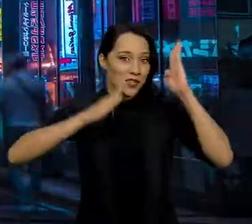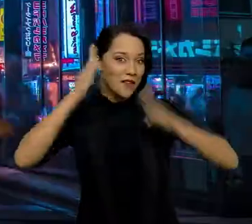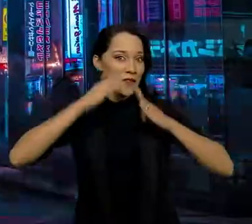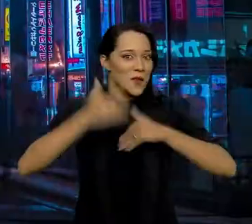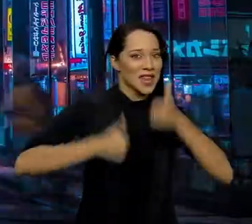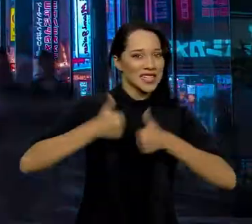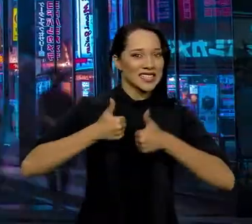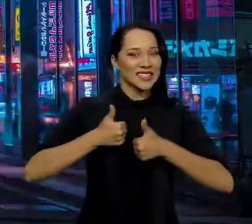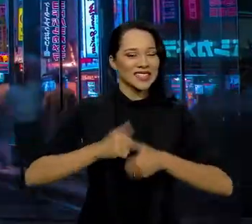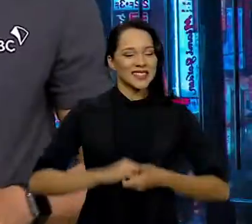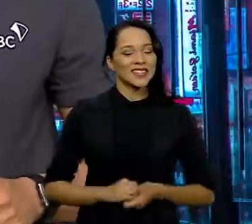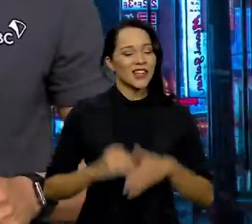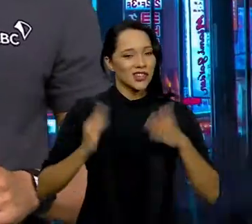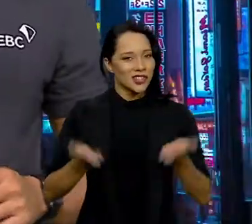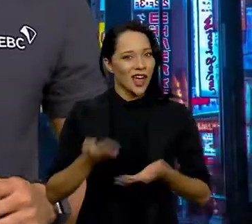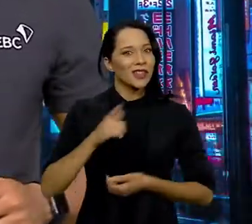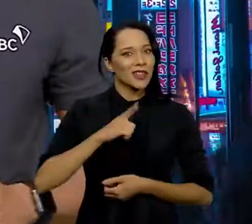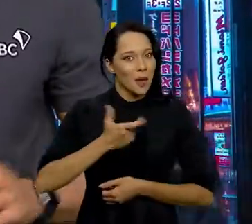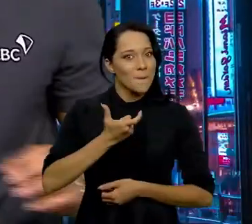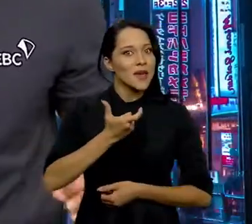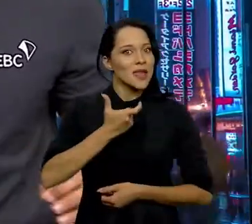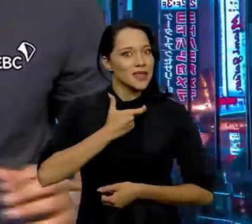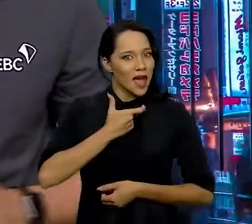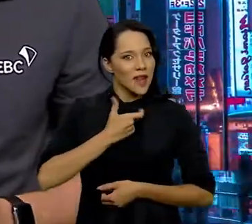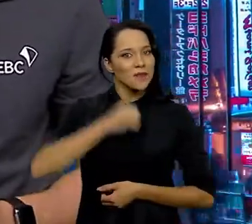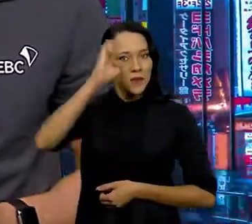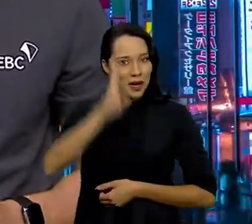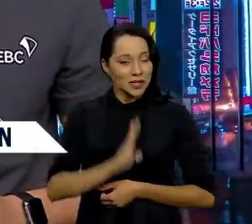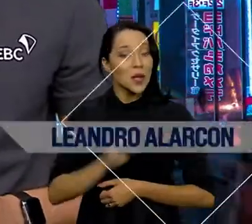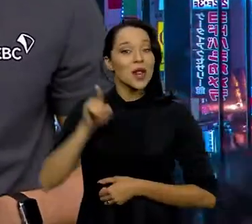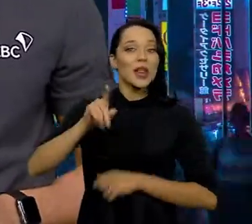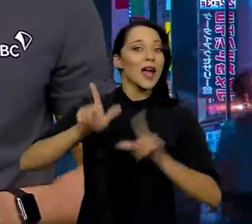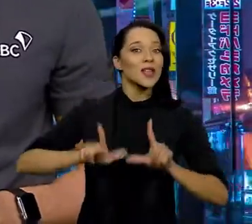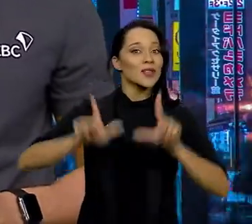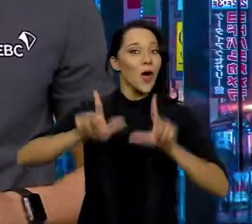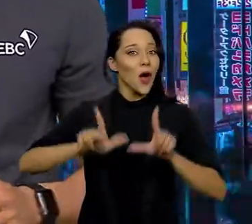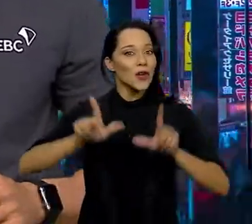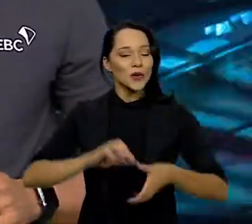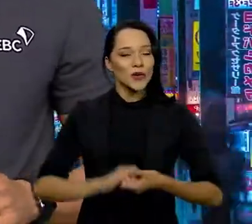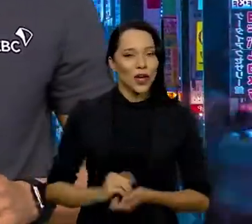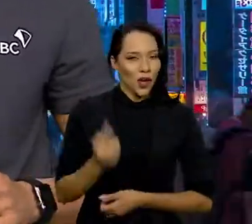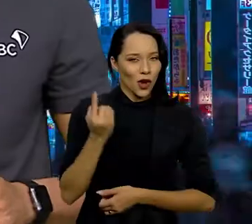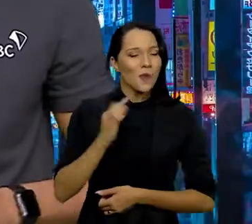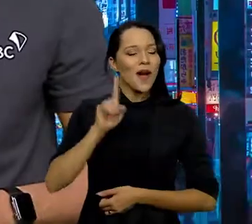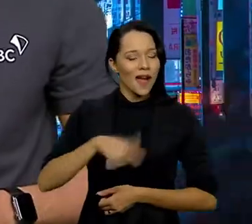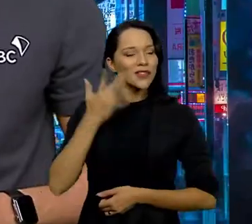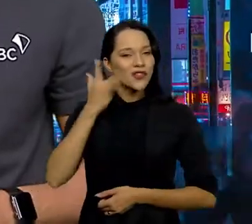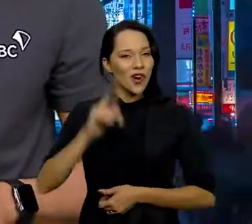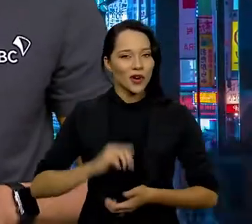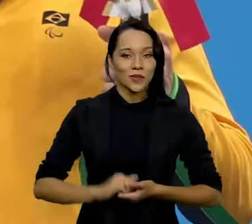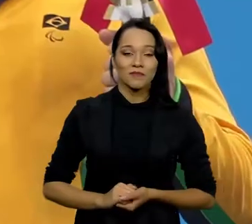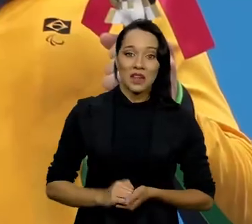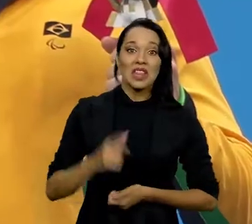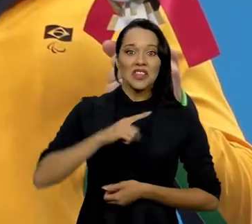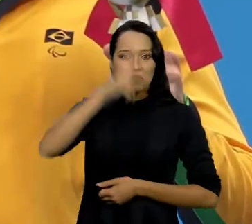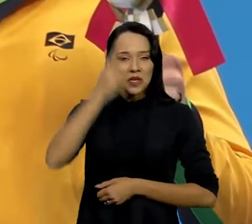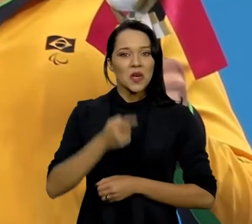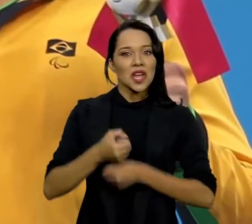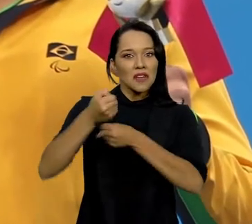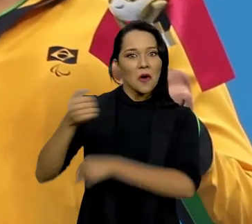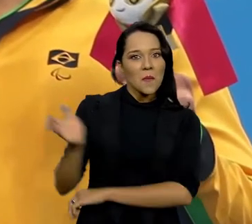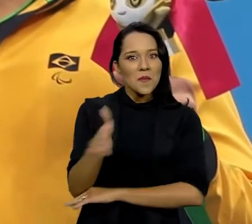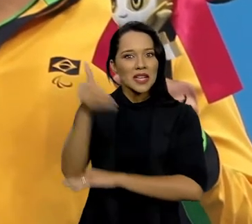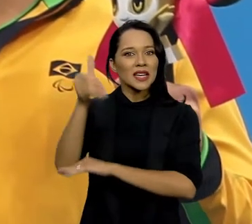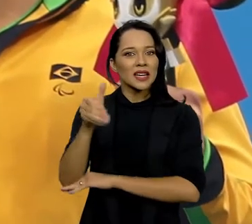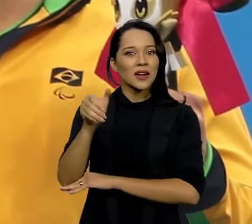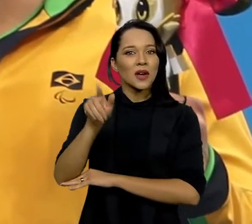Salve, salve, galera! Beleza? E já tem medalhas para o Brasil, lá em Tóquio, hein? E uma delas é de ouro. Olha, teve gente que